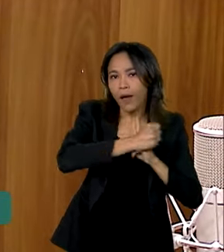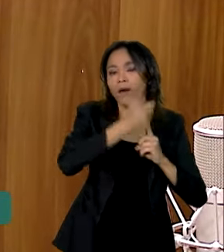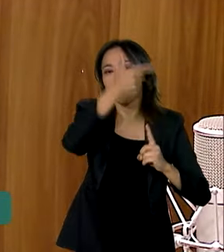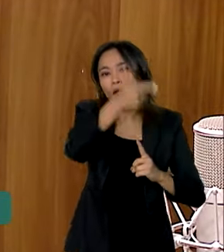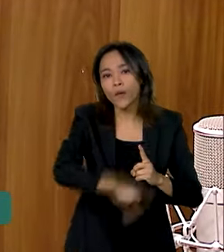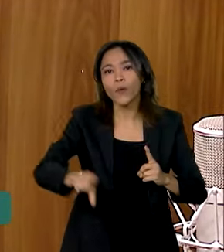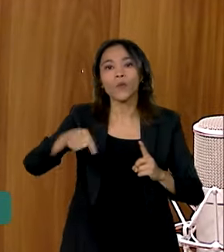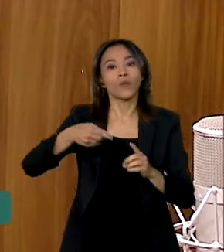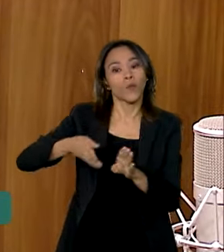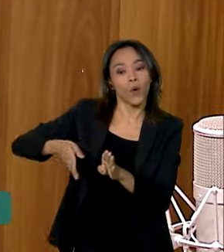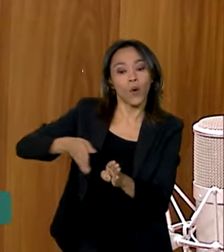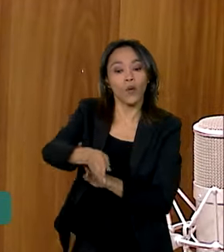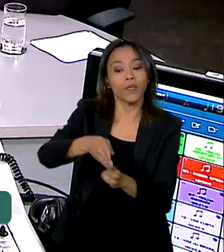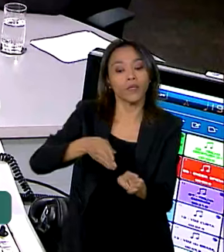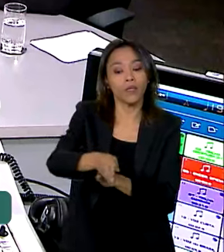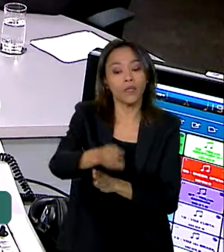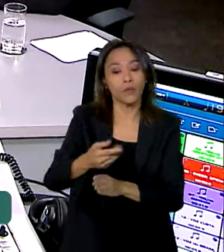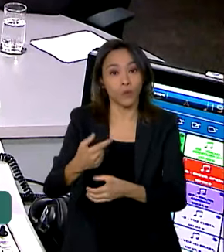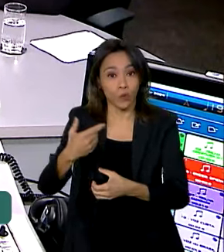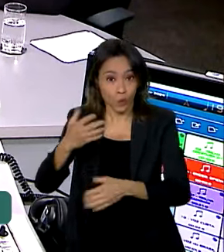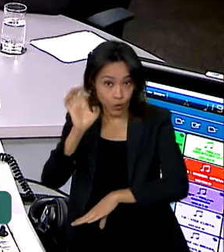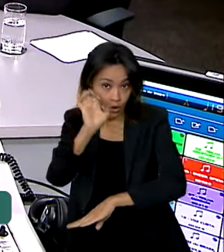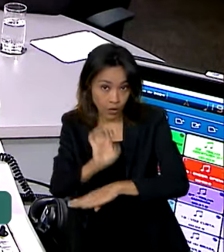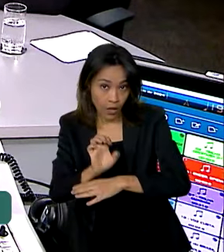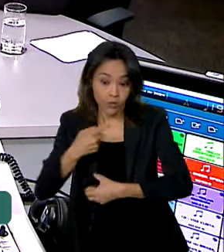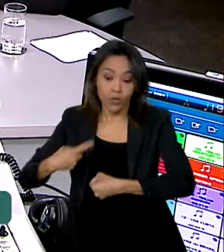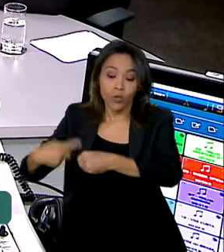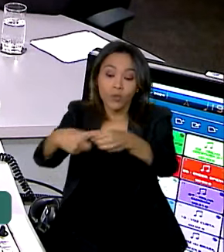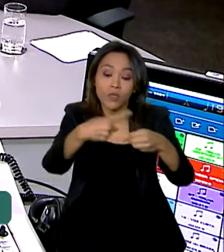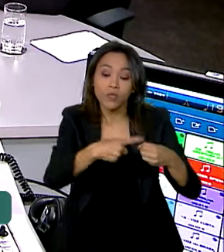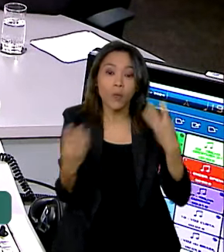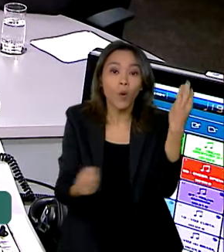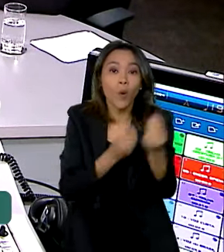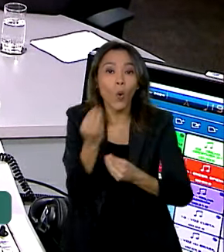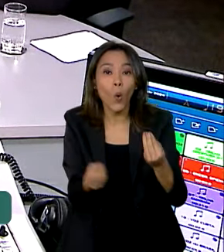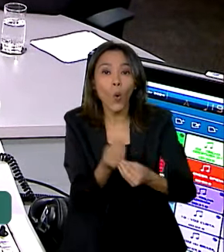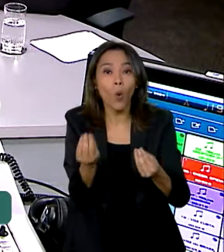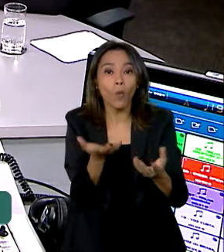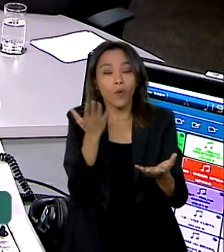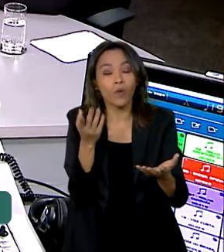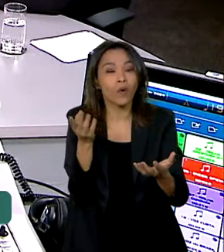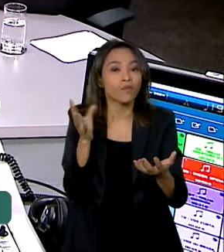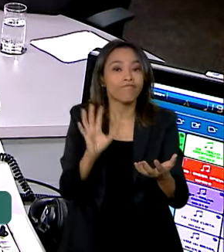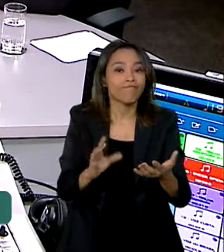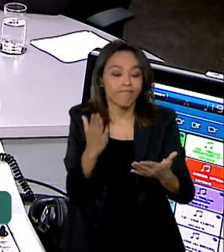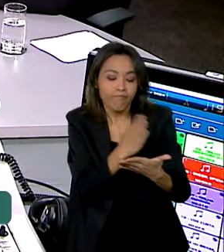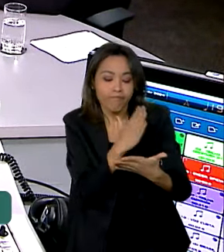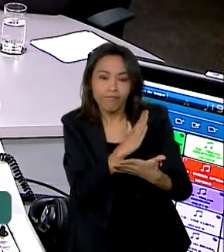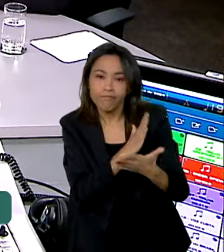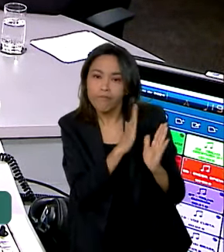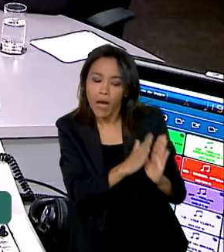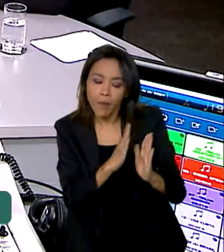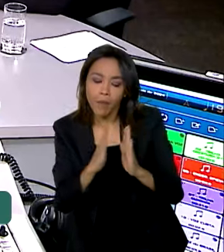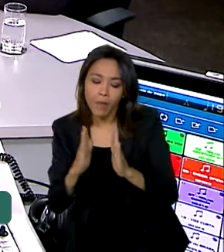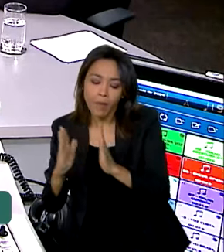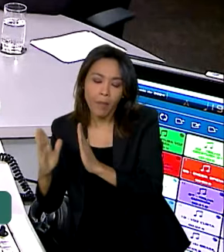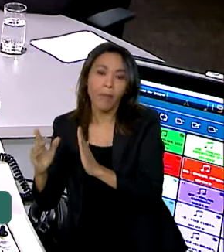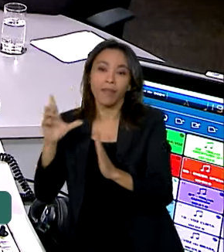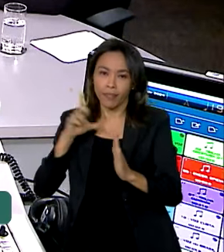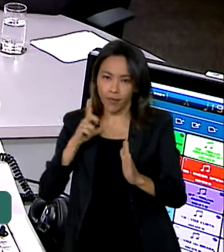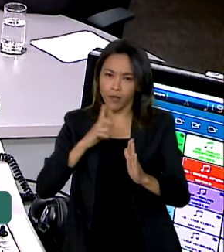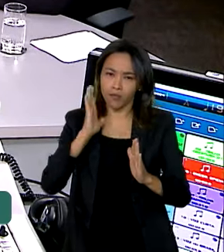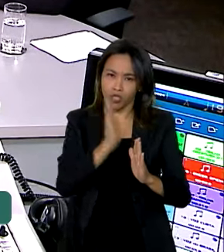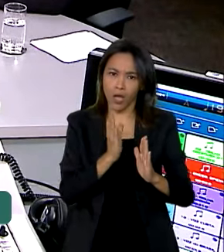orientando o Estado e o município nos processos. Primeiro processo de decretação de situação de emergência, nós já temos uma